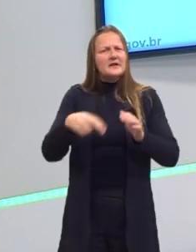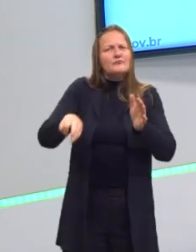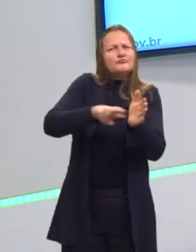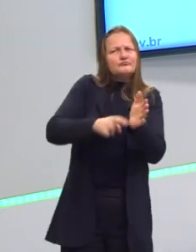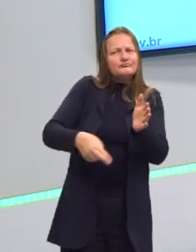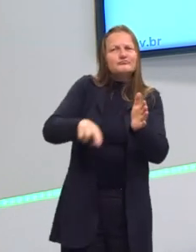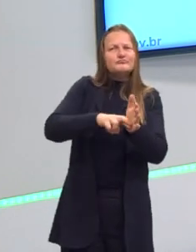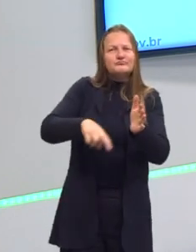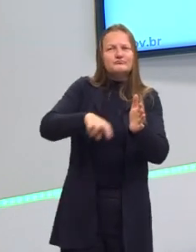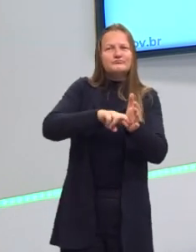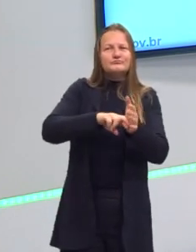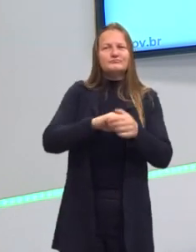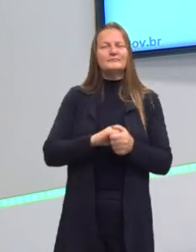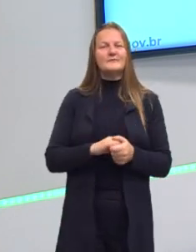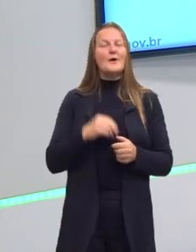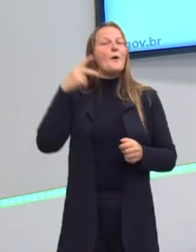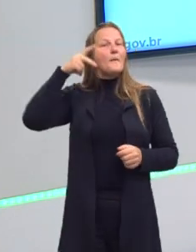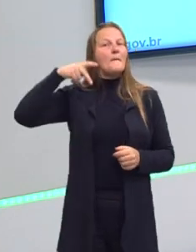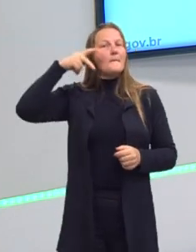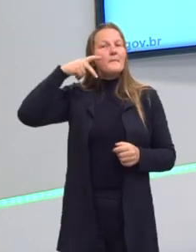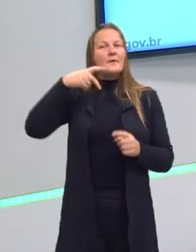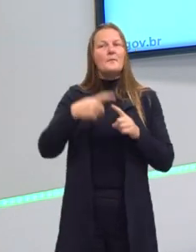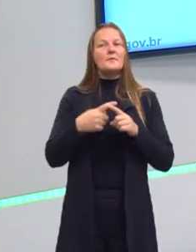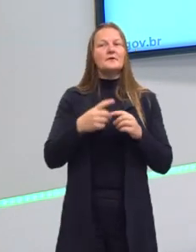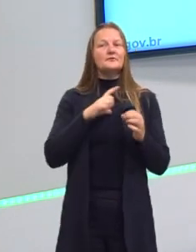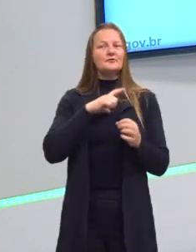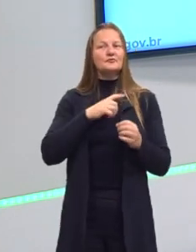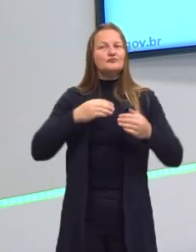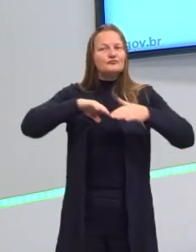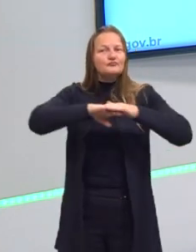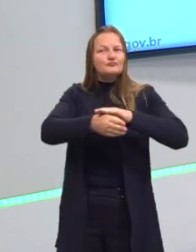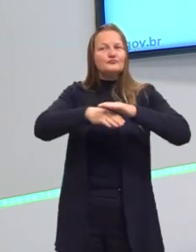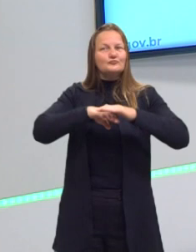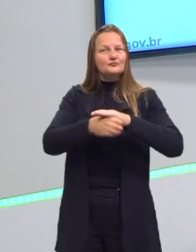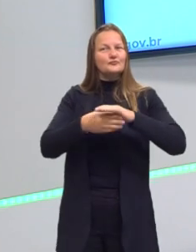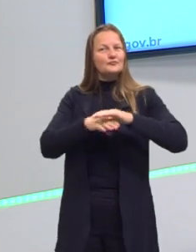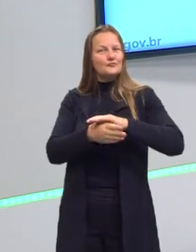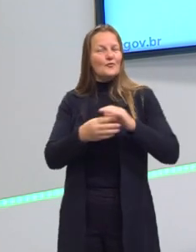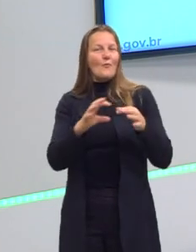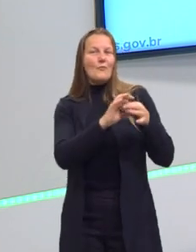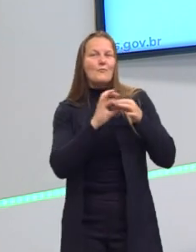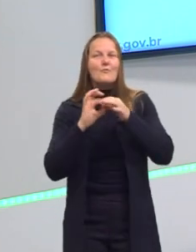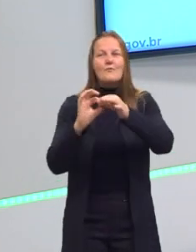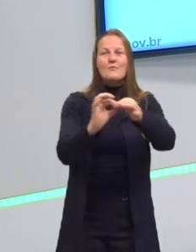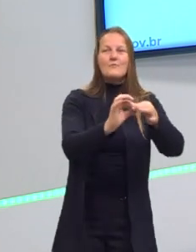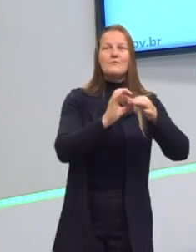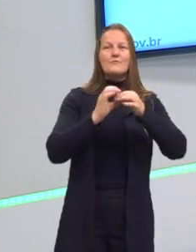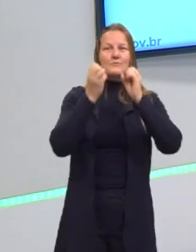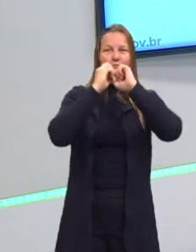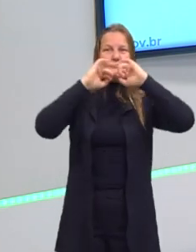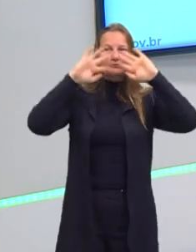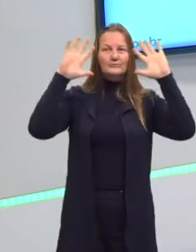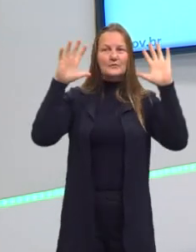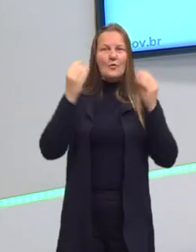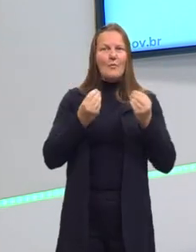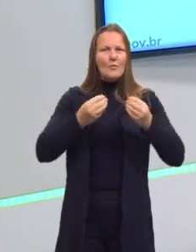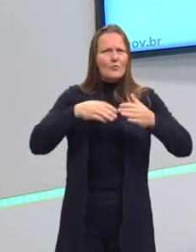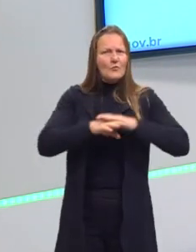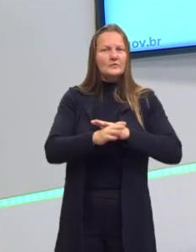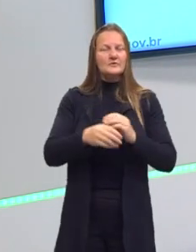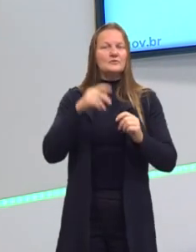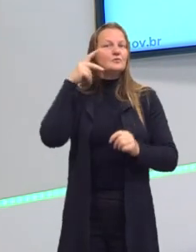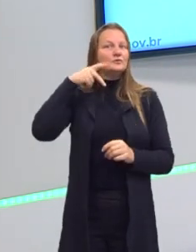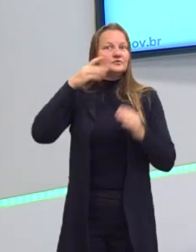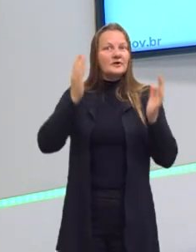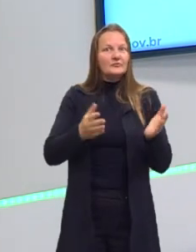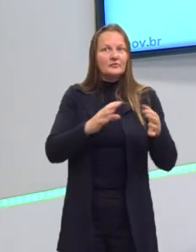lá nos demais períodos da política, porque elas vão se encaixando, vão se entrelaçando para ir entendendo como é que ocorre a política nos dias